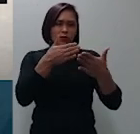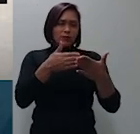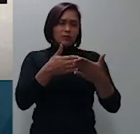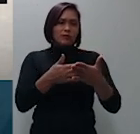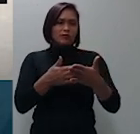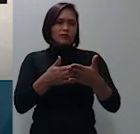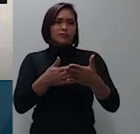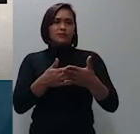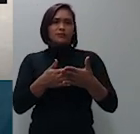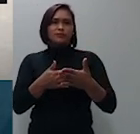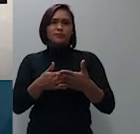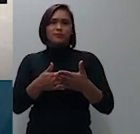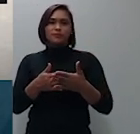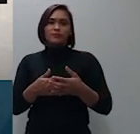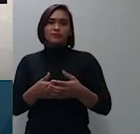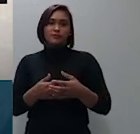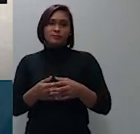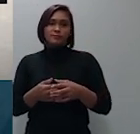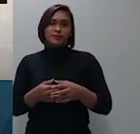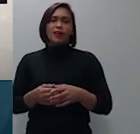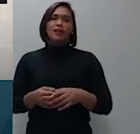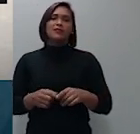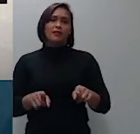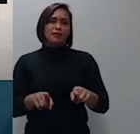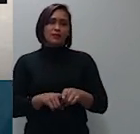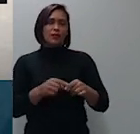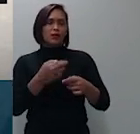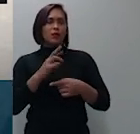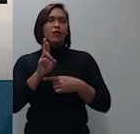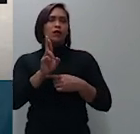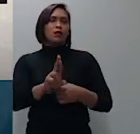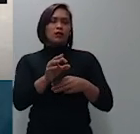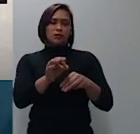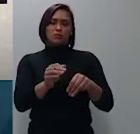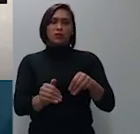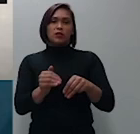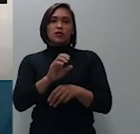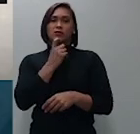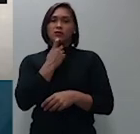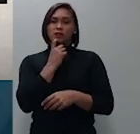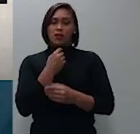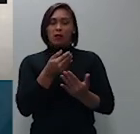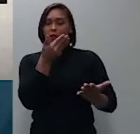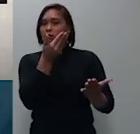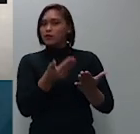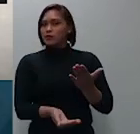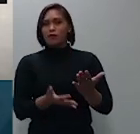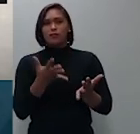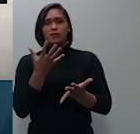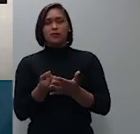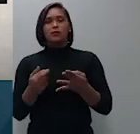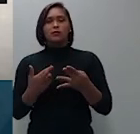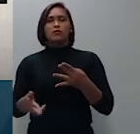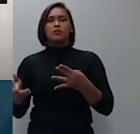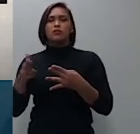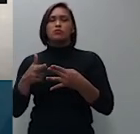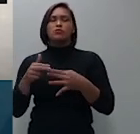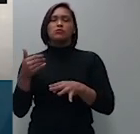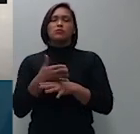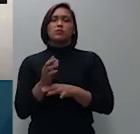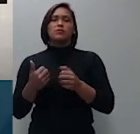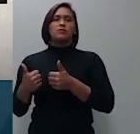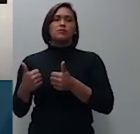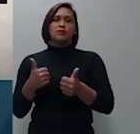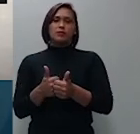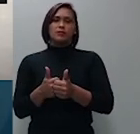colegiado a quarta turma o eminente relator ministro Luiz Felipe Salomão negou o provimento ao recurso especial sendo acompanhado pela ministra